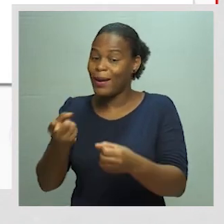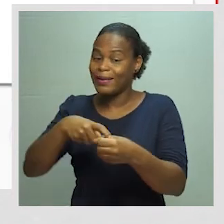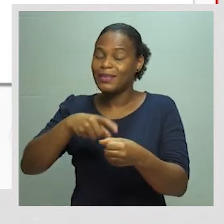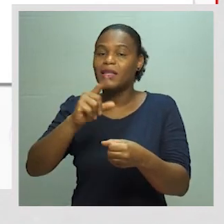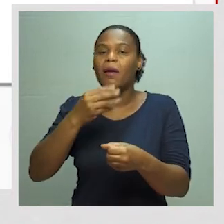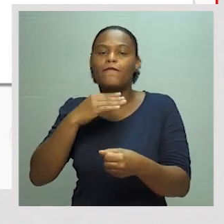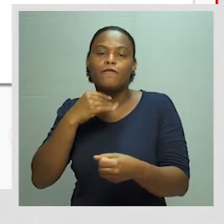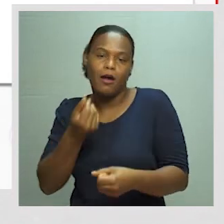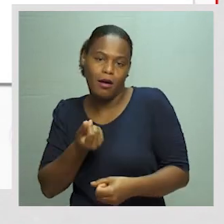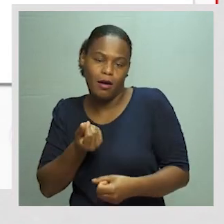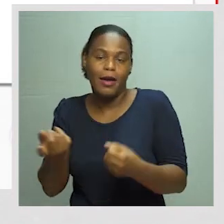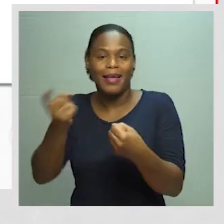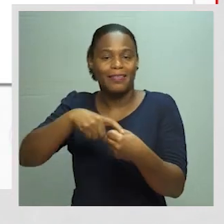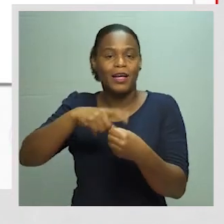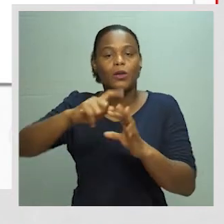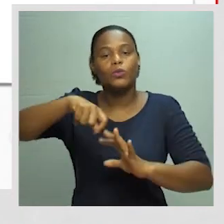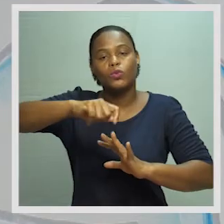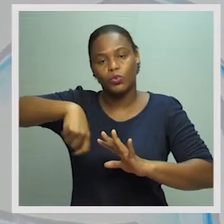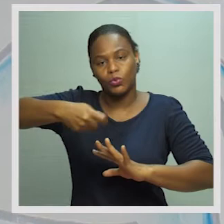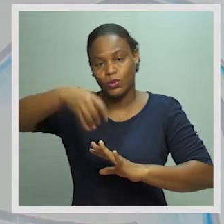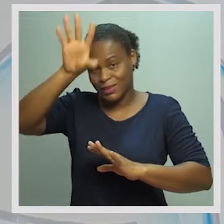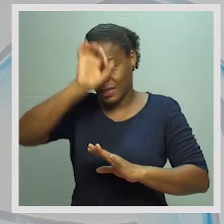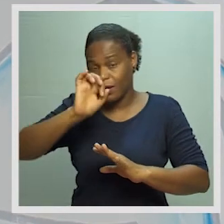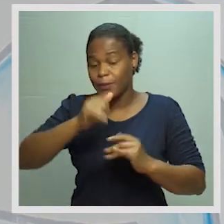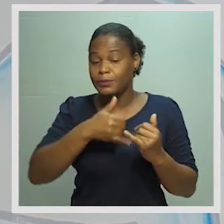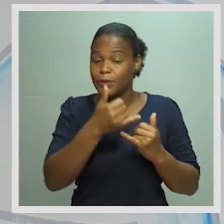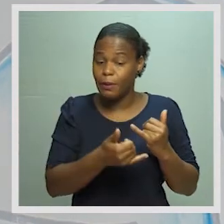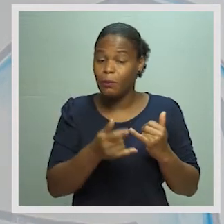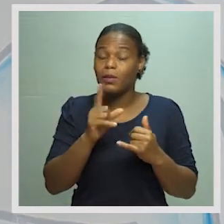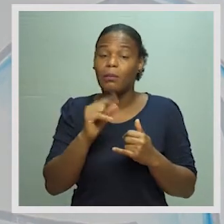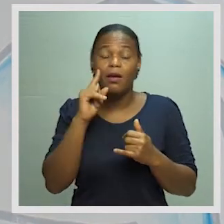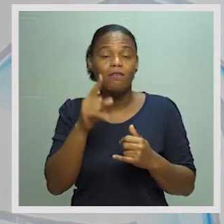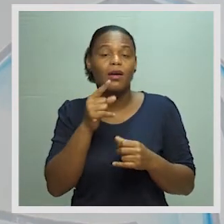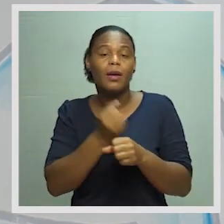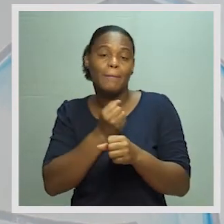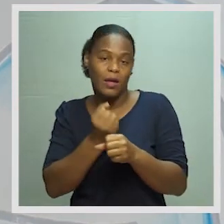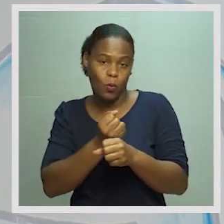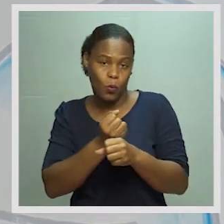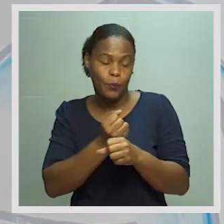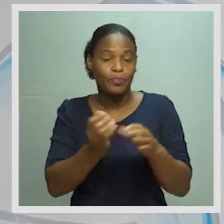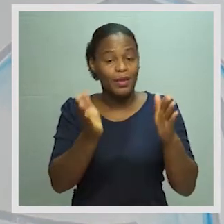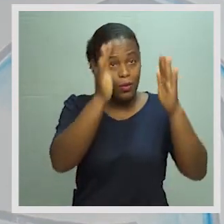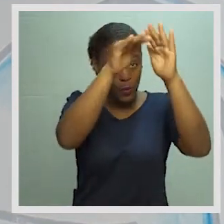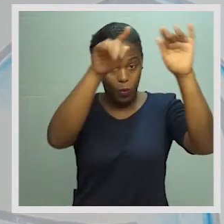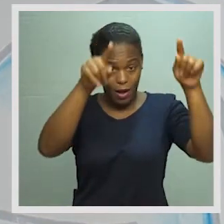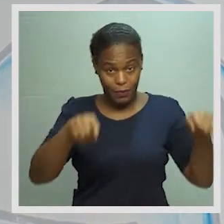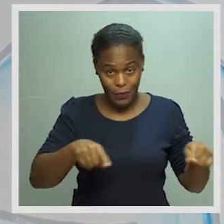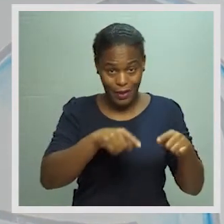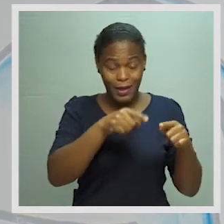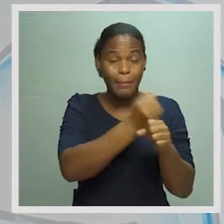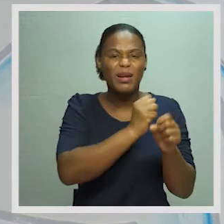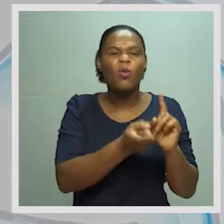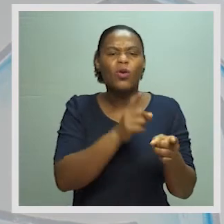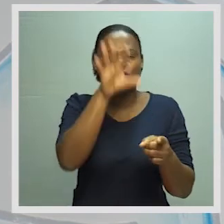empréstimos que entra. São os recursos do Estado. Depois, do outro lado, são os empregos. Os empregos